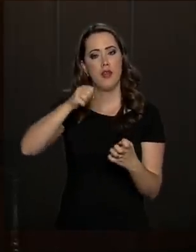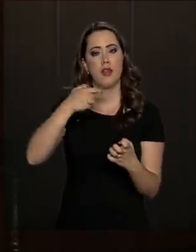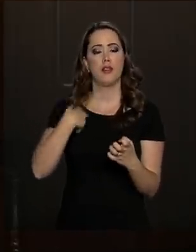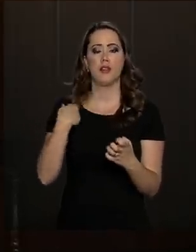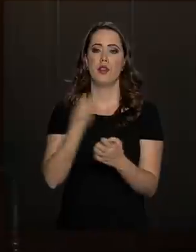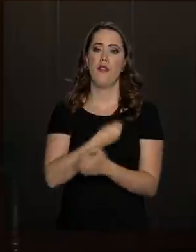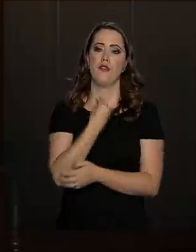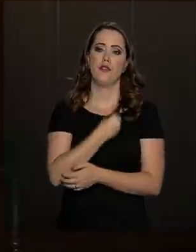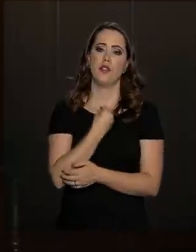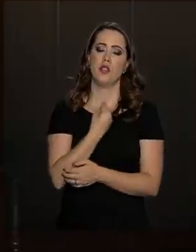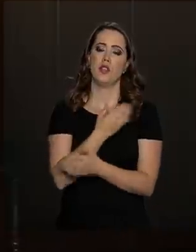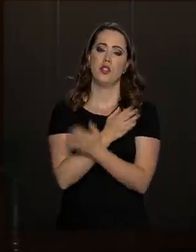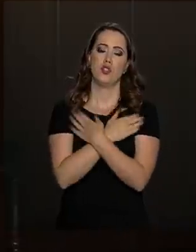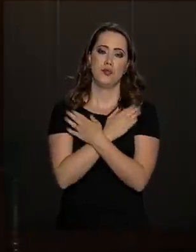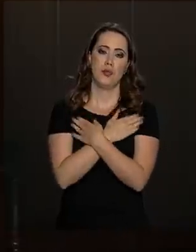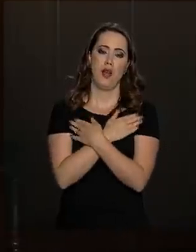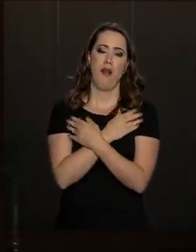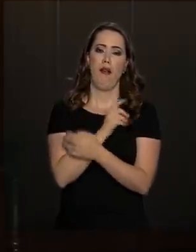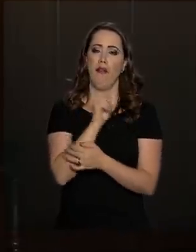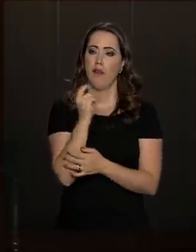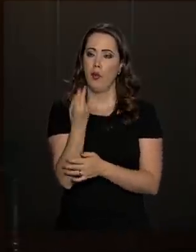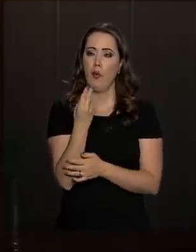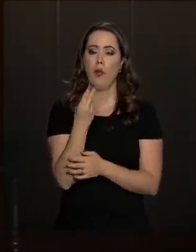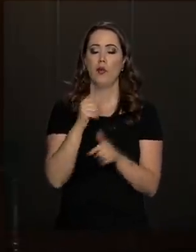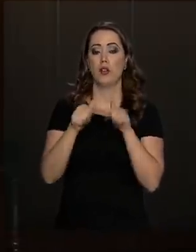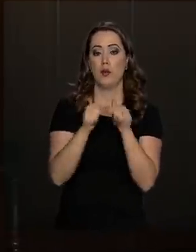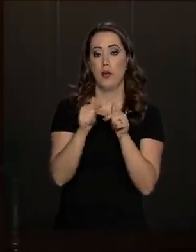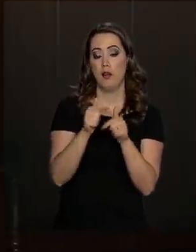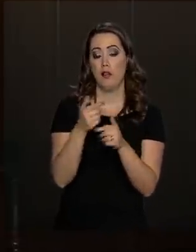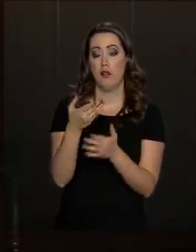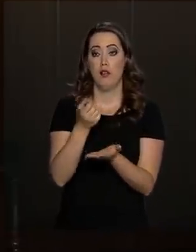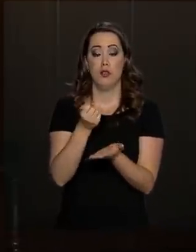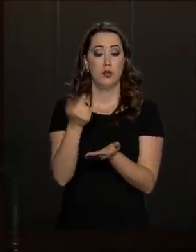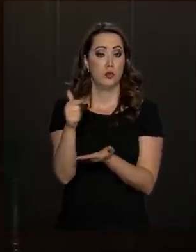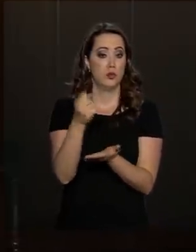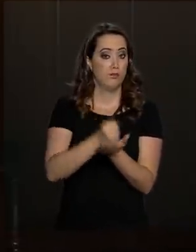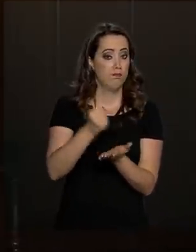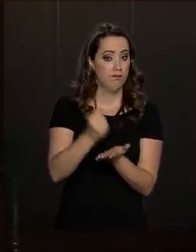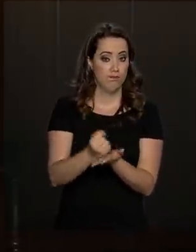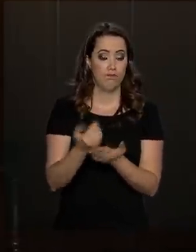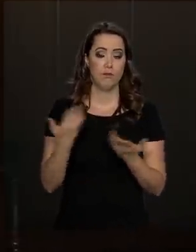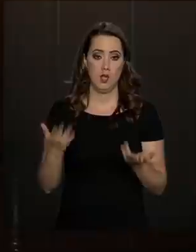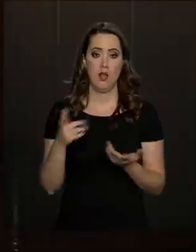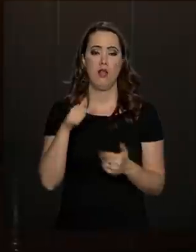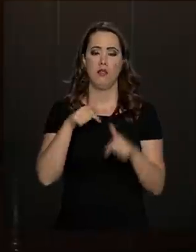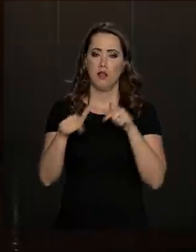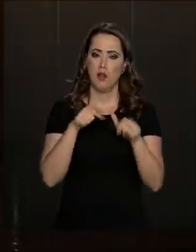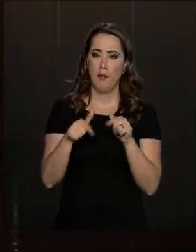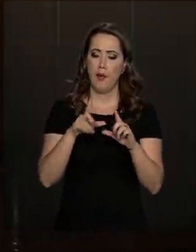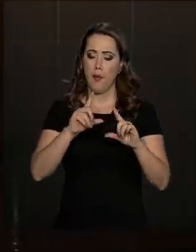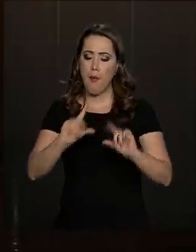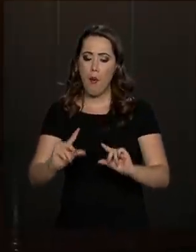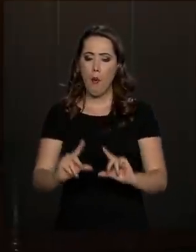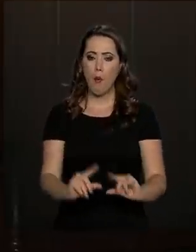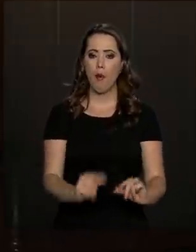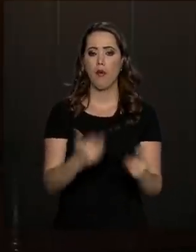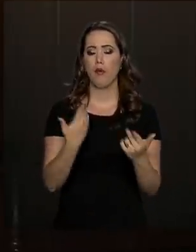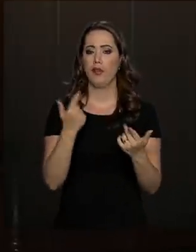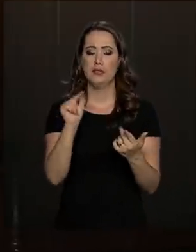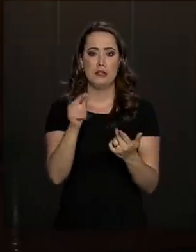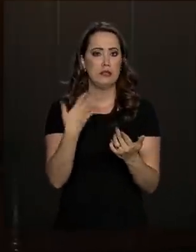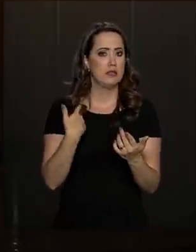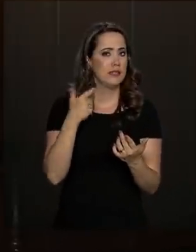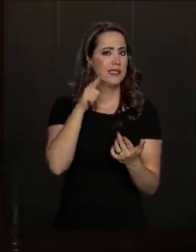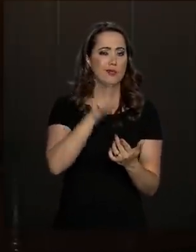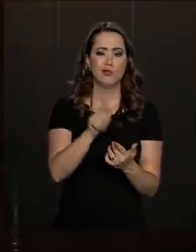desempregadas ou empregadas de forma informal, mercado informal. São empregos de baixa produtividade, de baixas